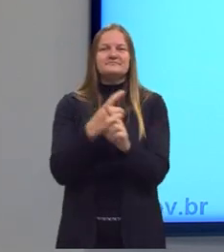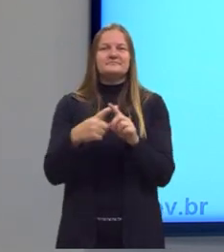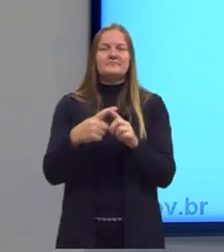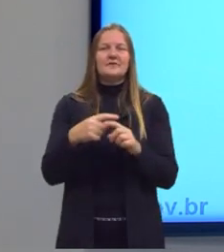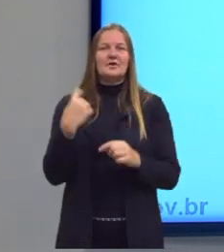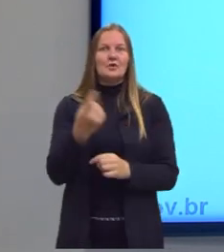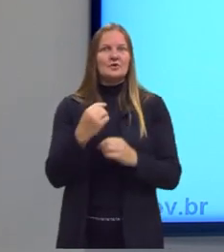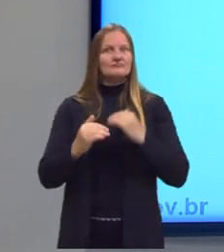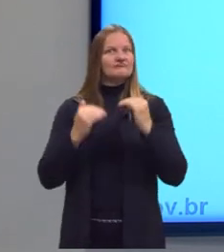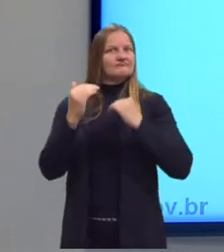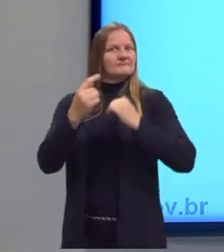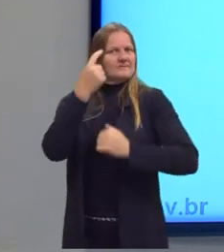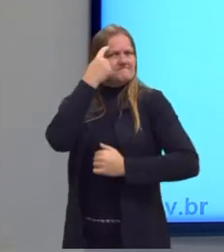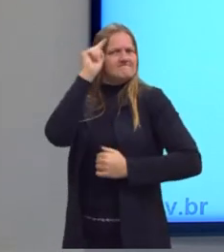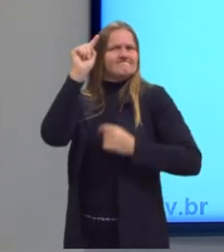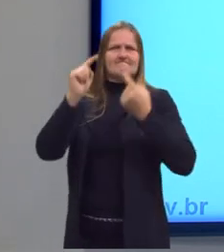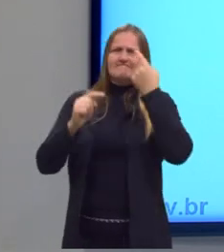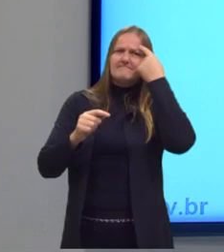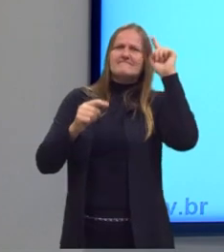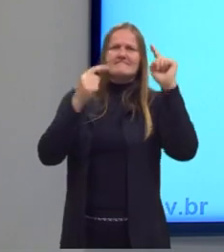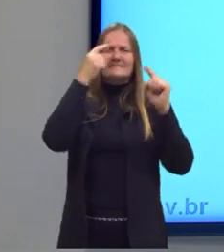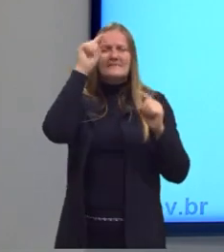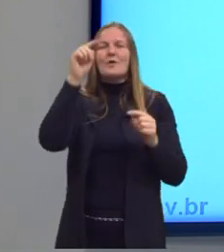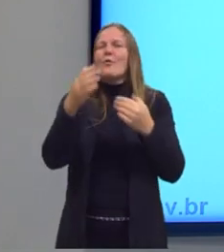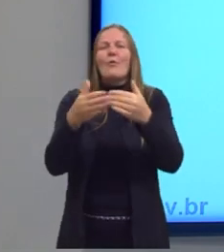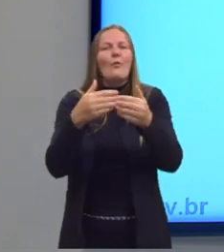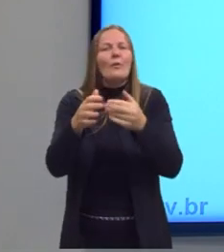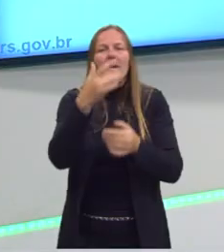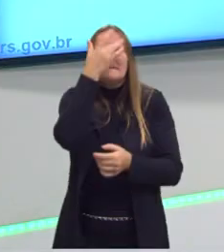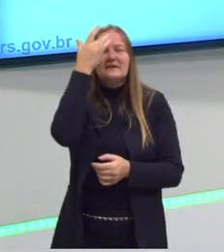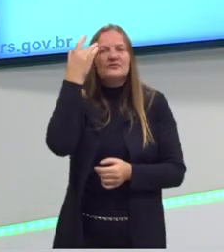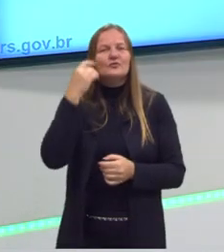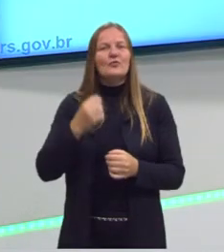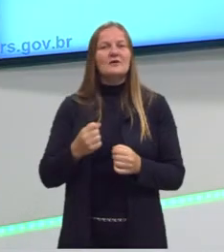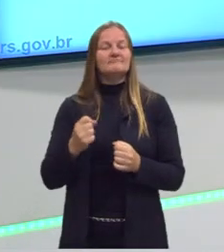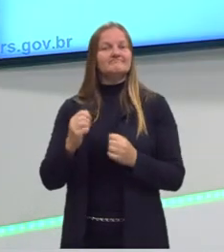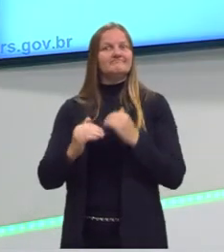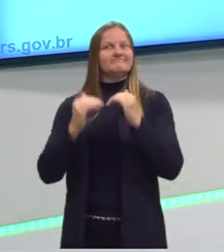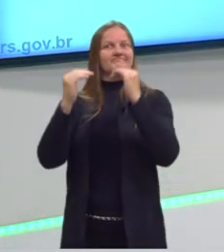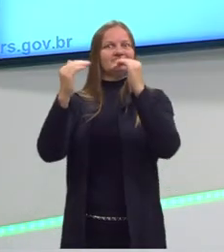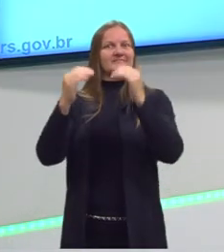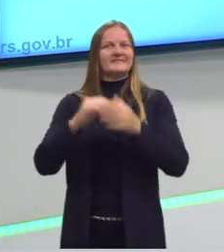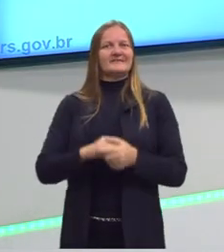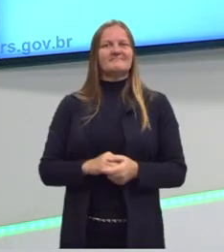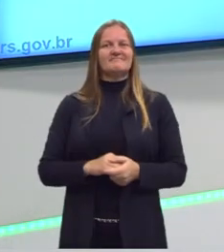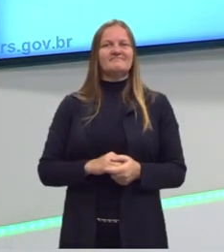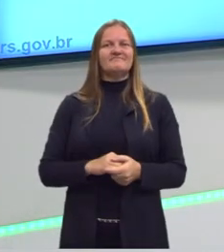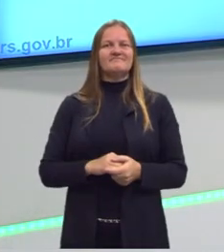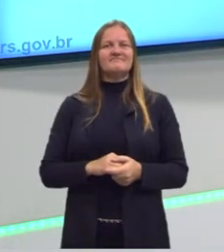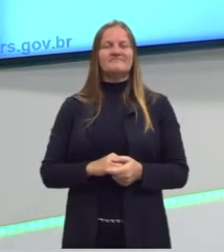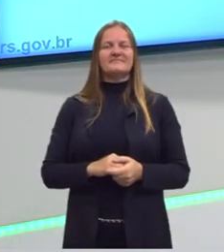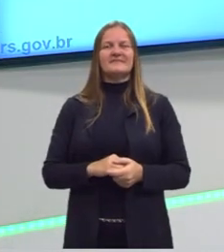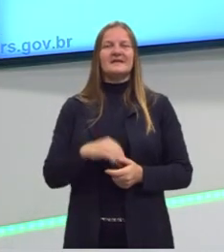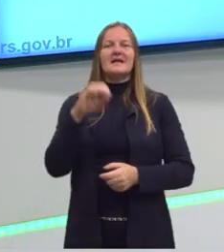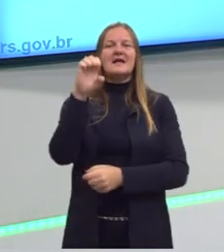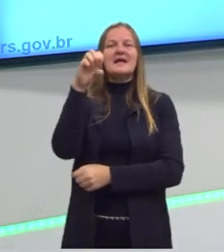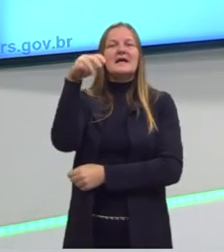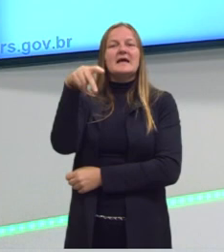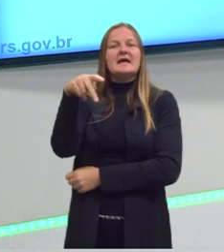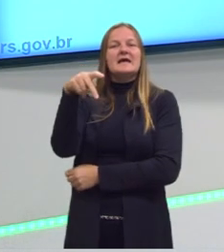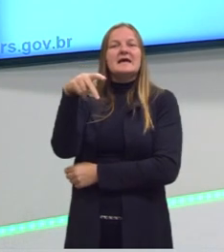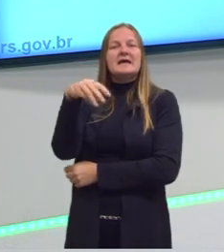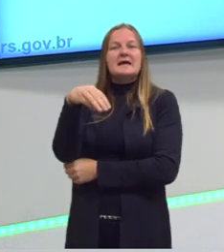empreende, isso qualquer pessoa pode ser um empreendedor, né? A gente precisa calcular os nossos